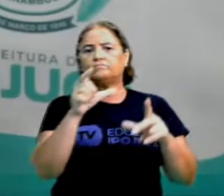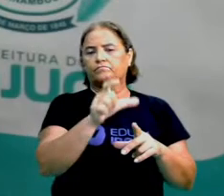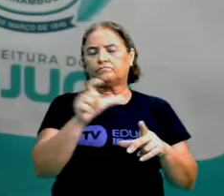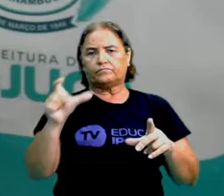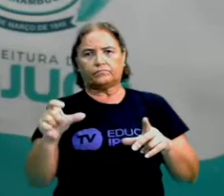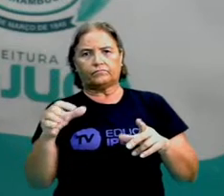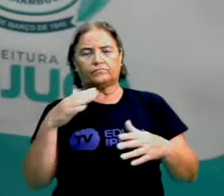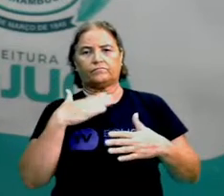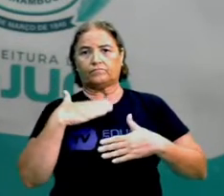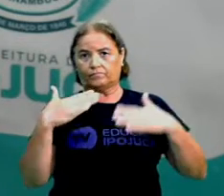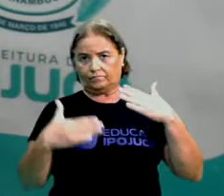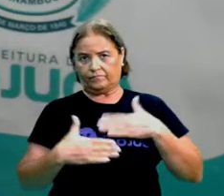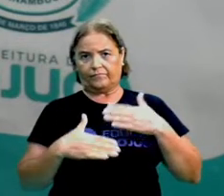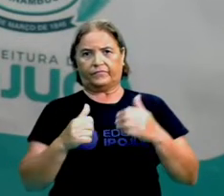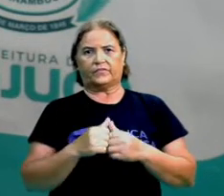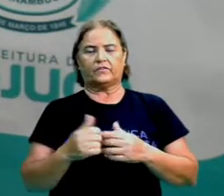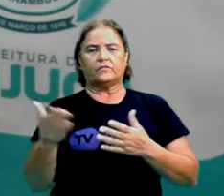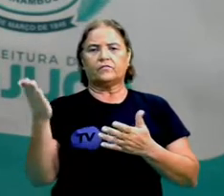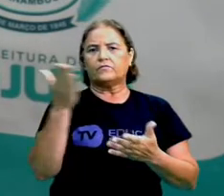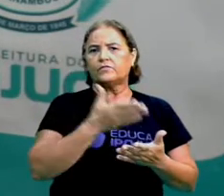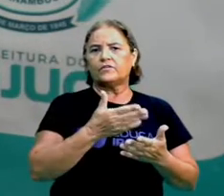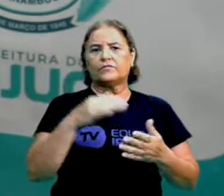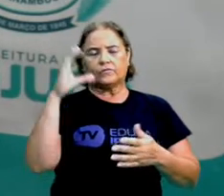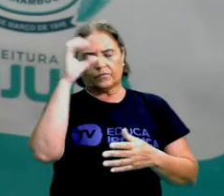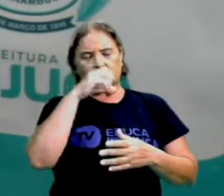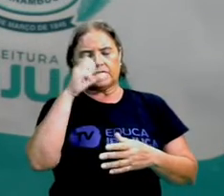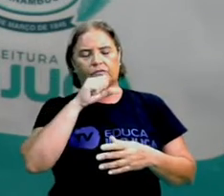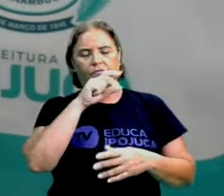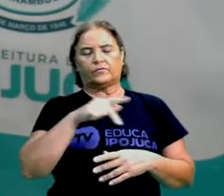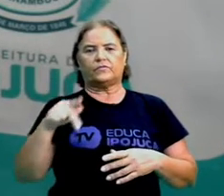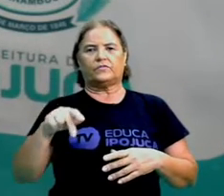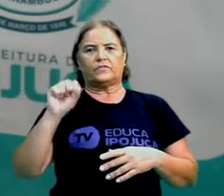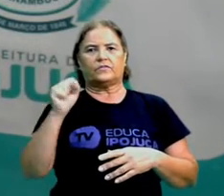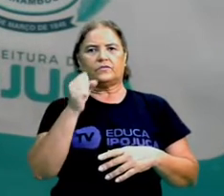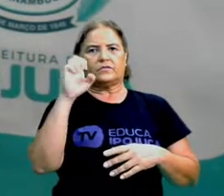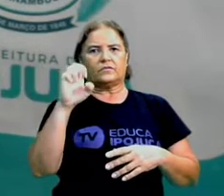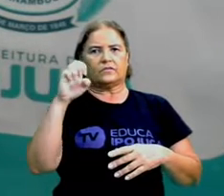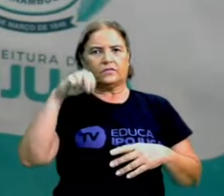Embarque neste aprender comigo, professor Cineval Santana.